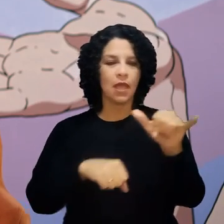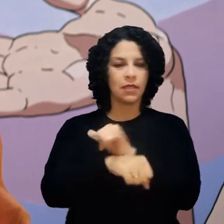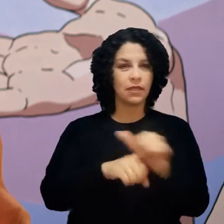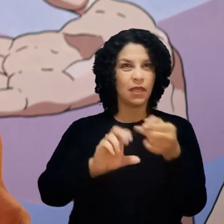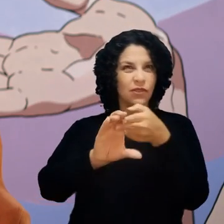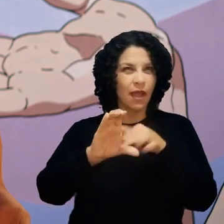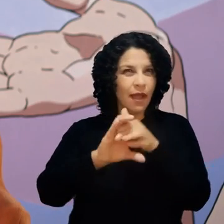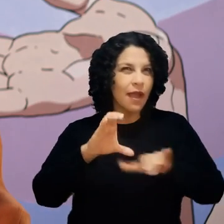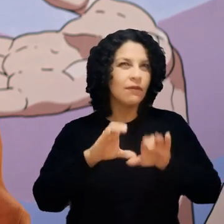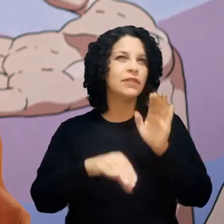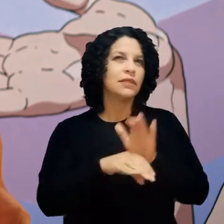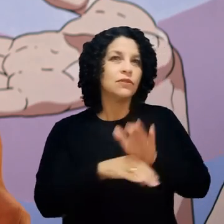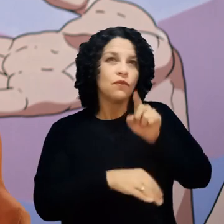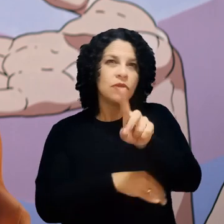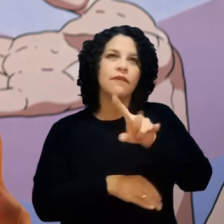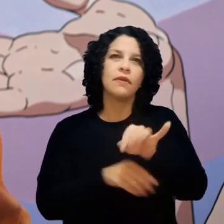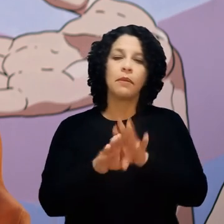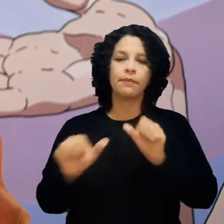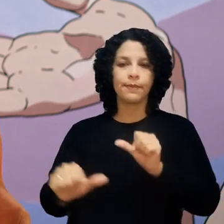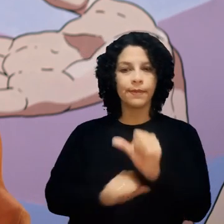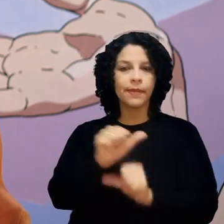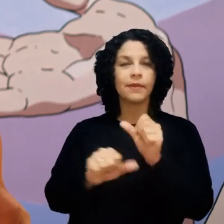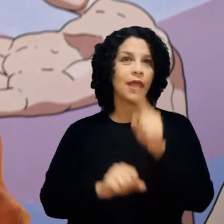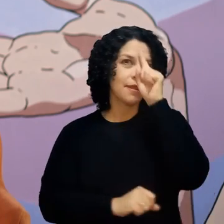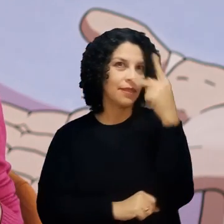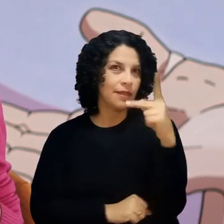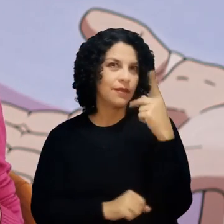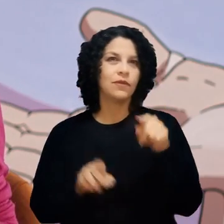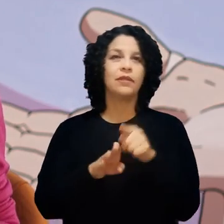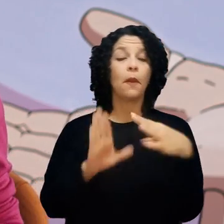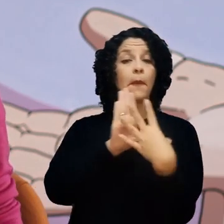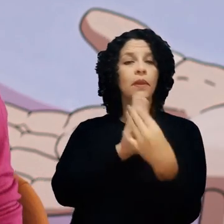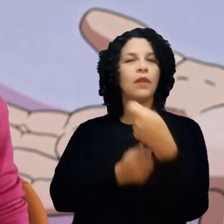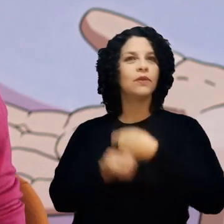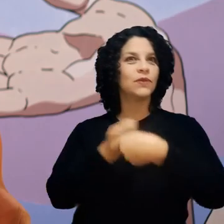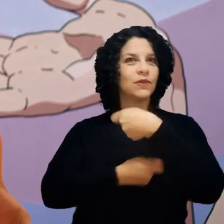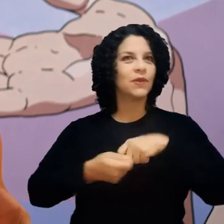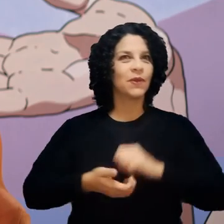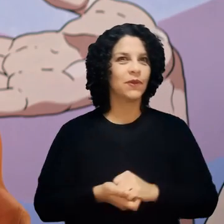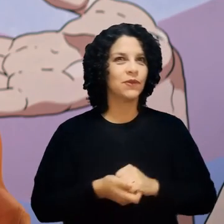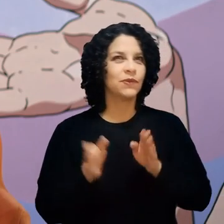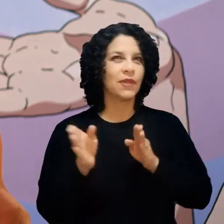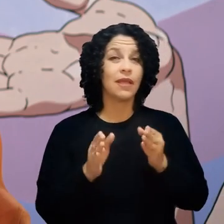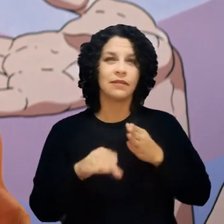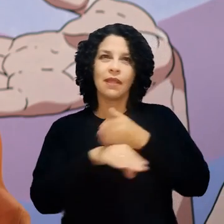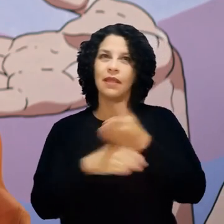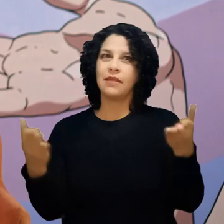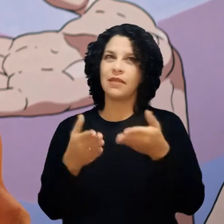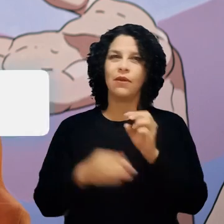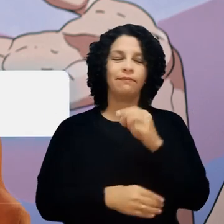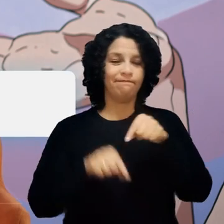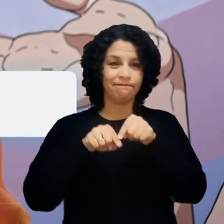ferramenta será de grande ajuda para transformar suas ideias em um modelo de negócios, acesse agora mesmo